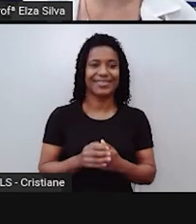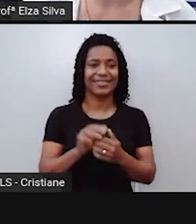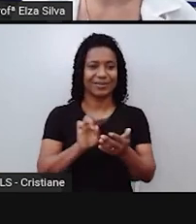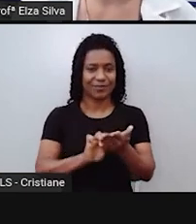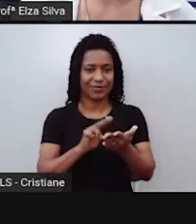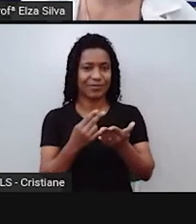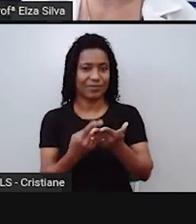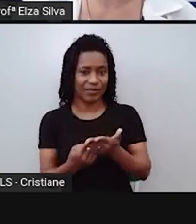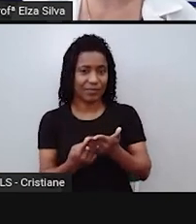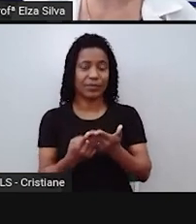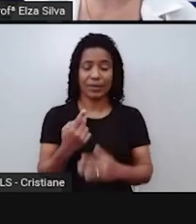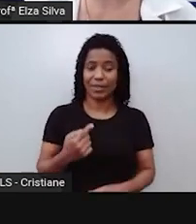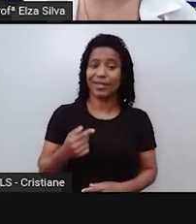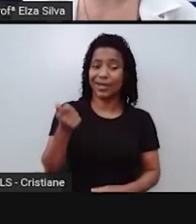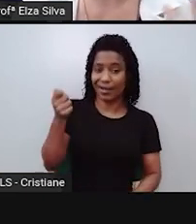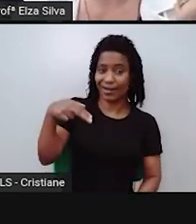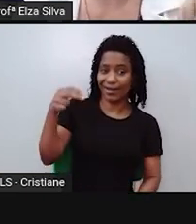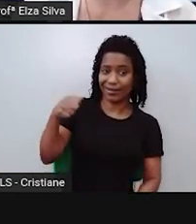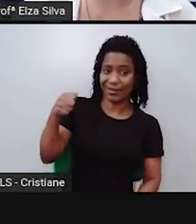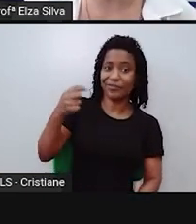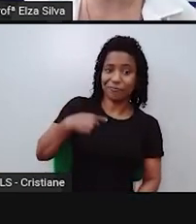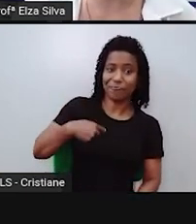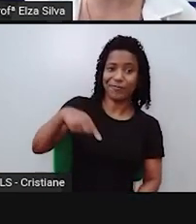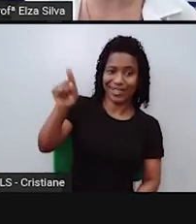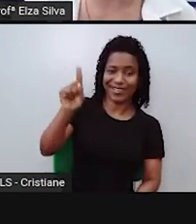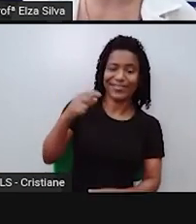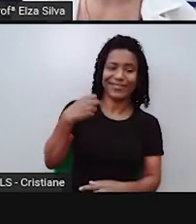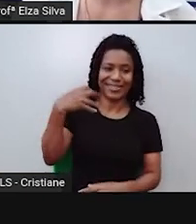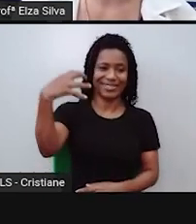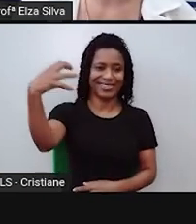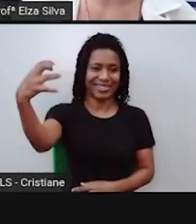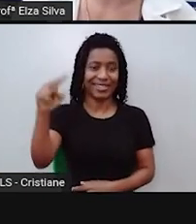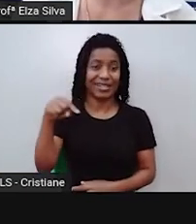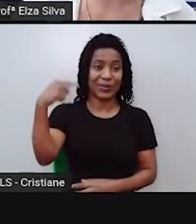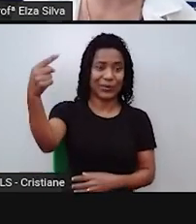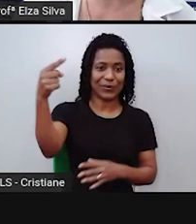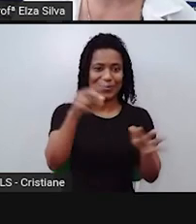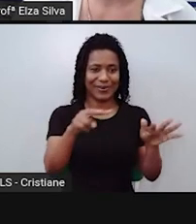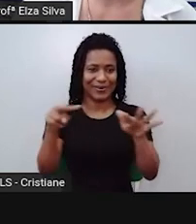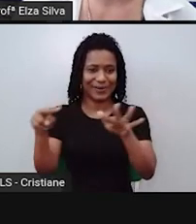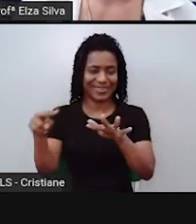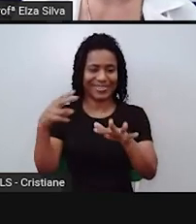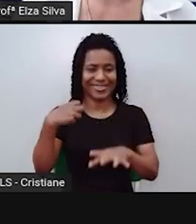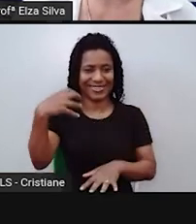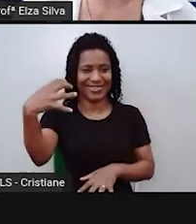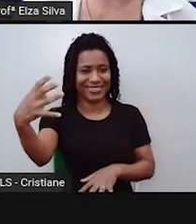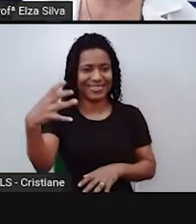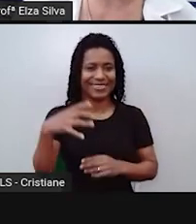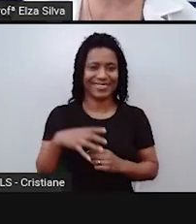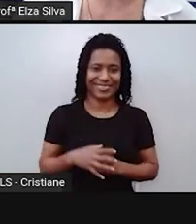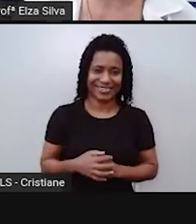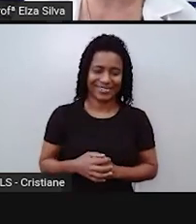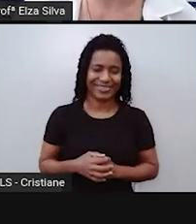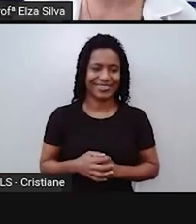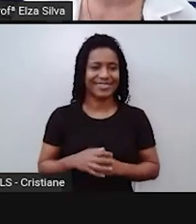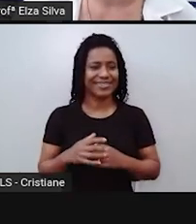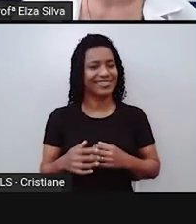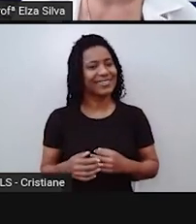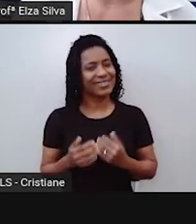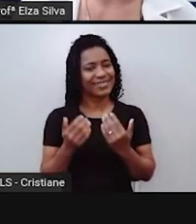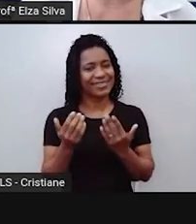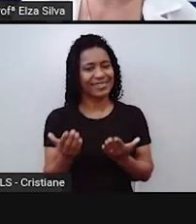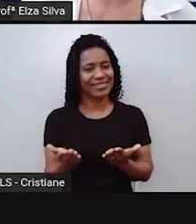week. Ana vai viajar na próxima semana. Número 3. Where are you going to work?